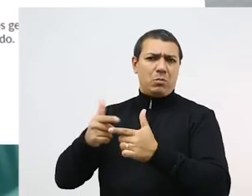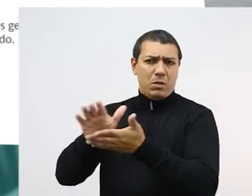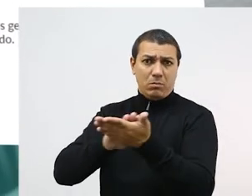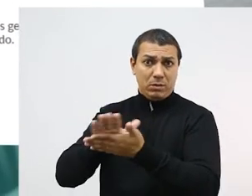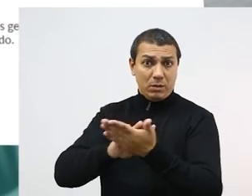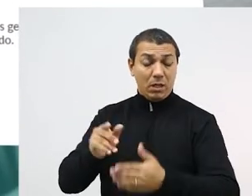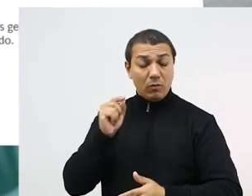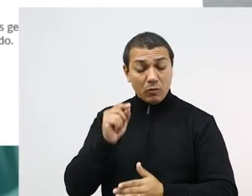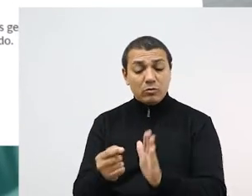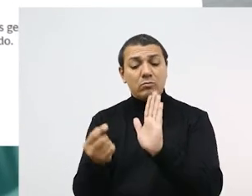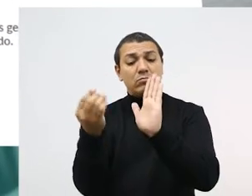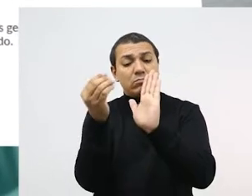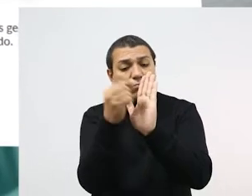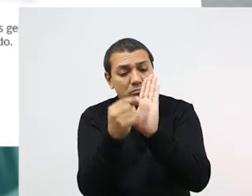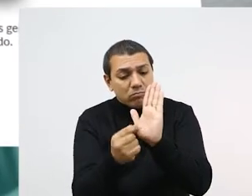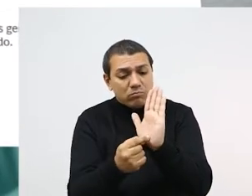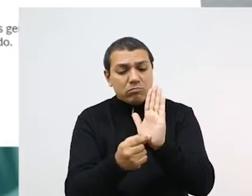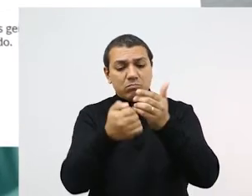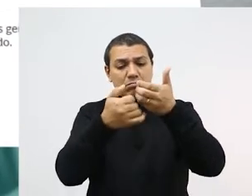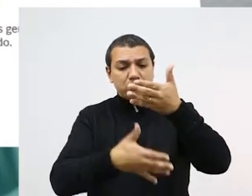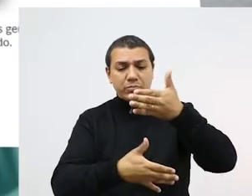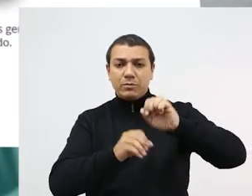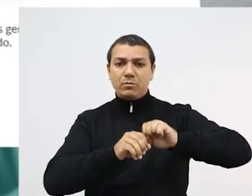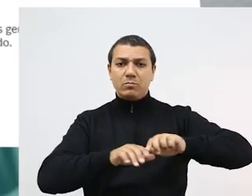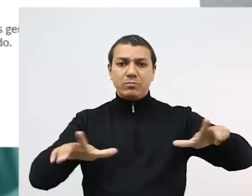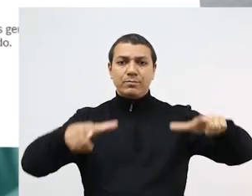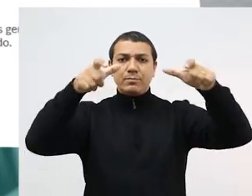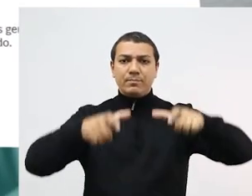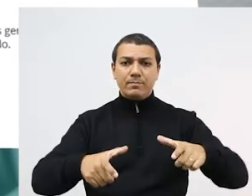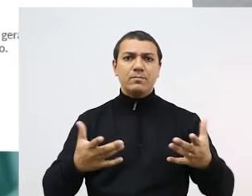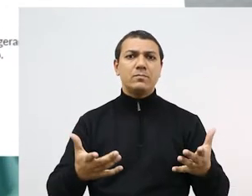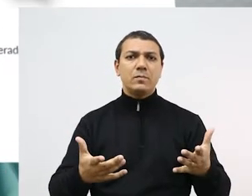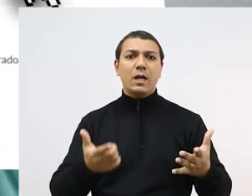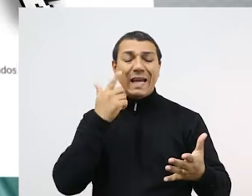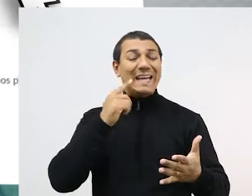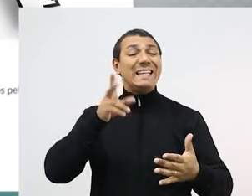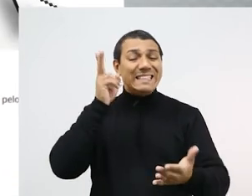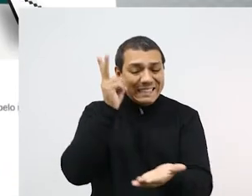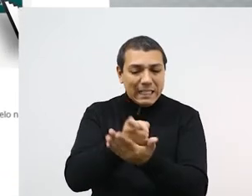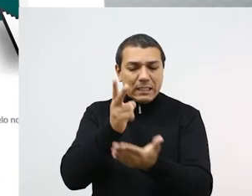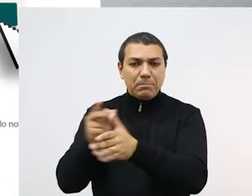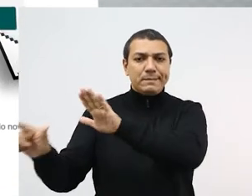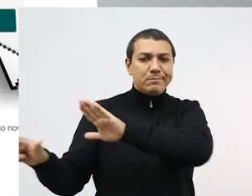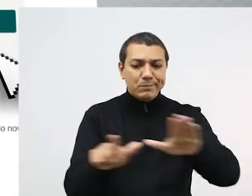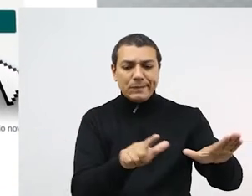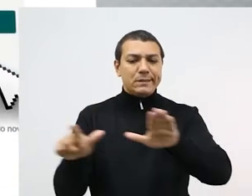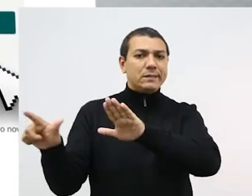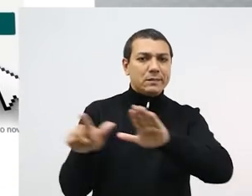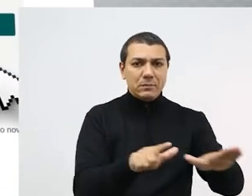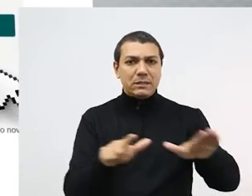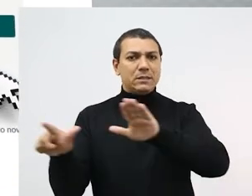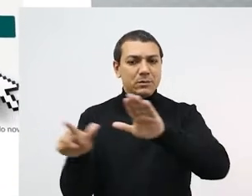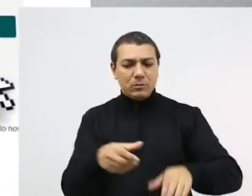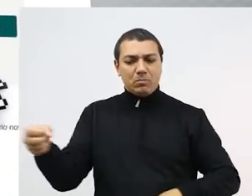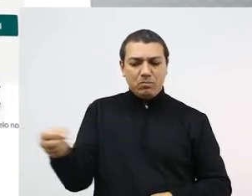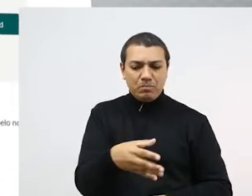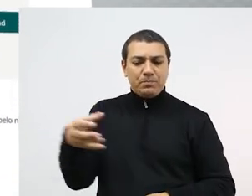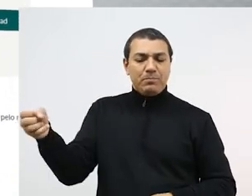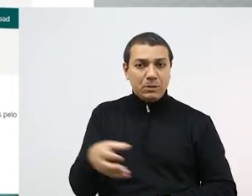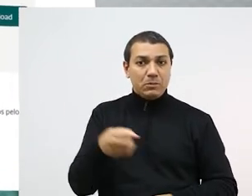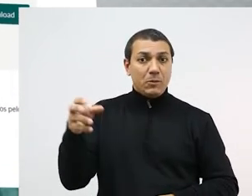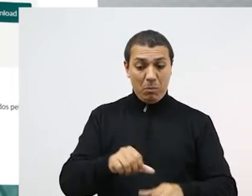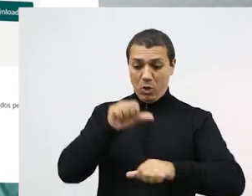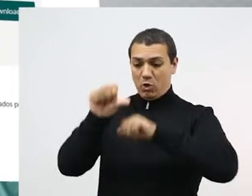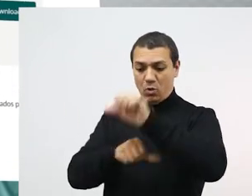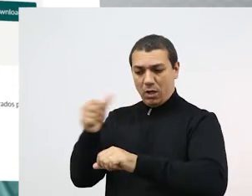risco baixo. Você acessa os protocolos de acordo com a área que está procurando. Os dados são atualizados semanalmente,